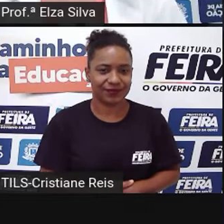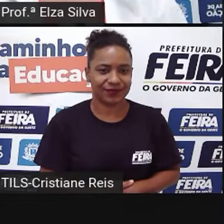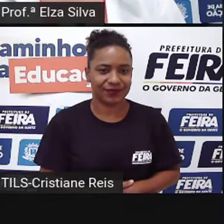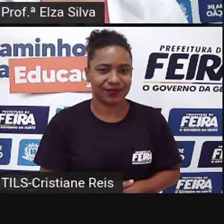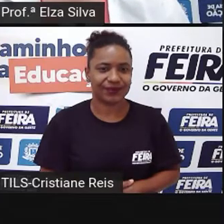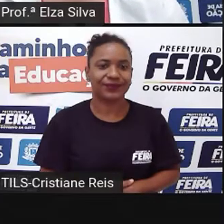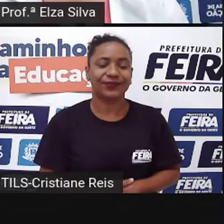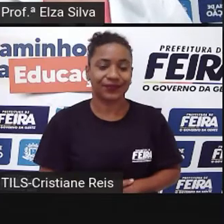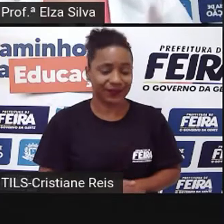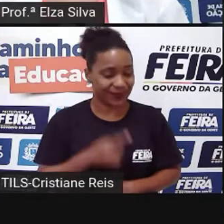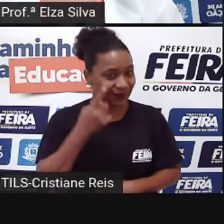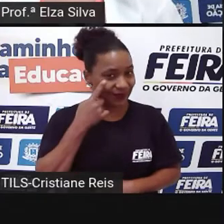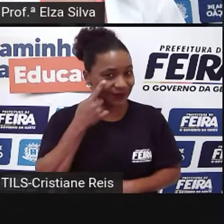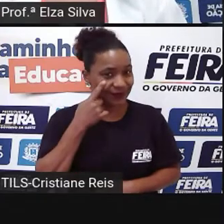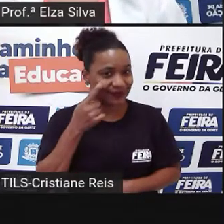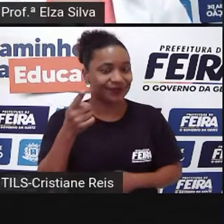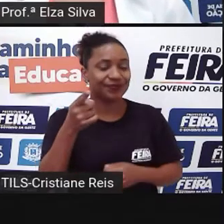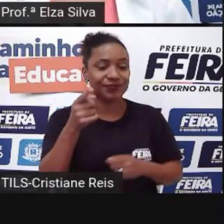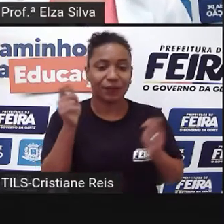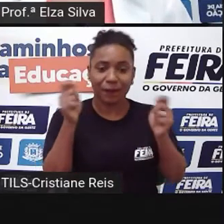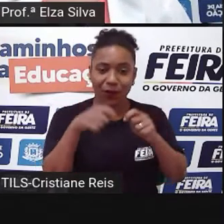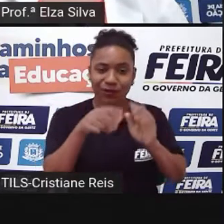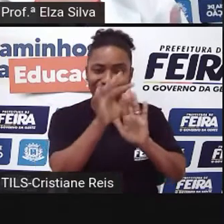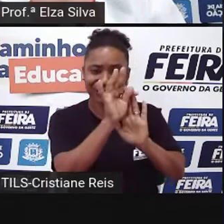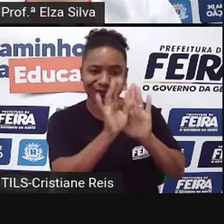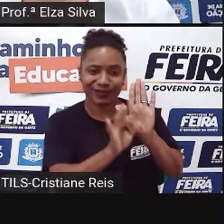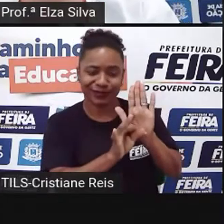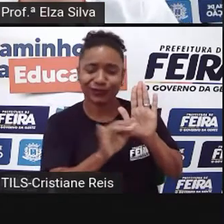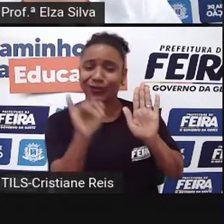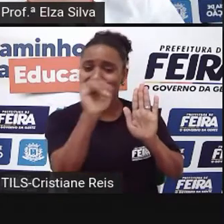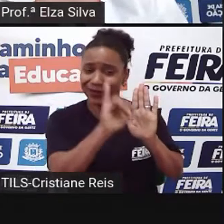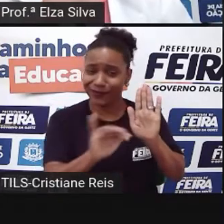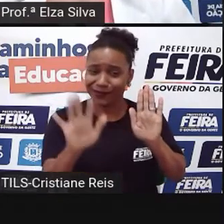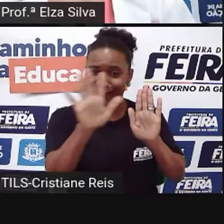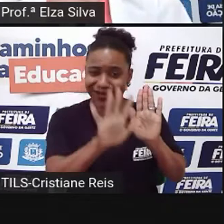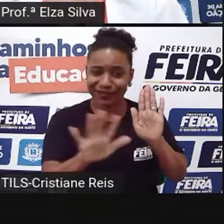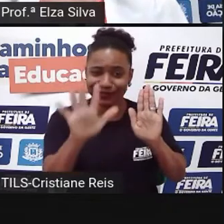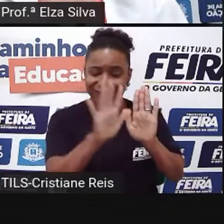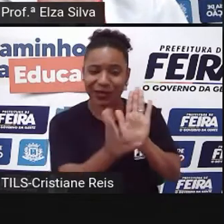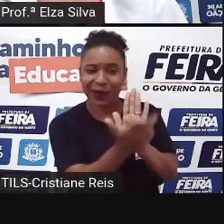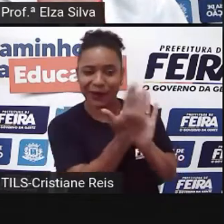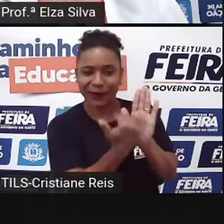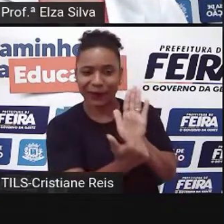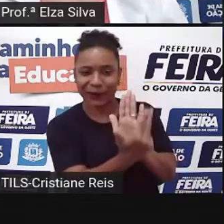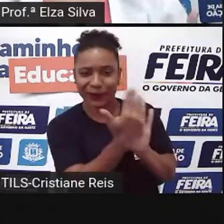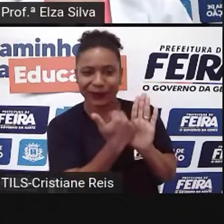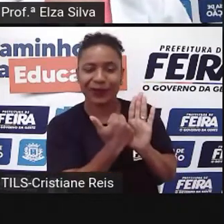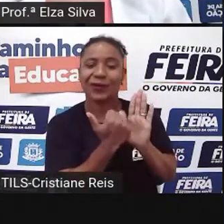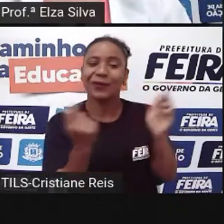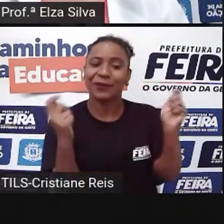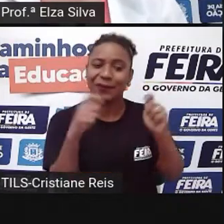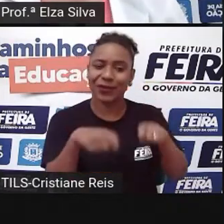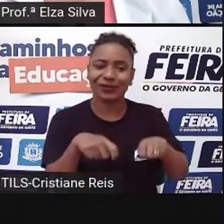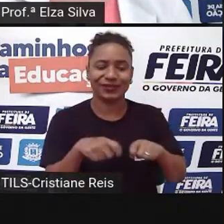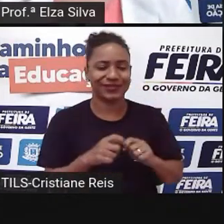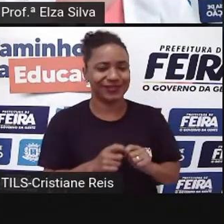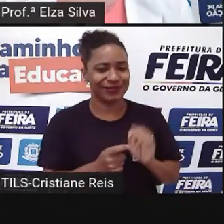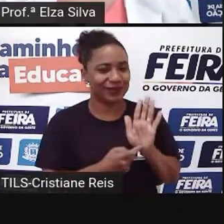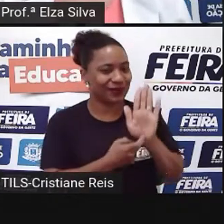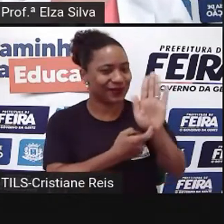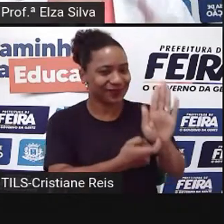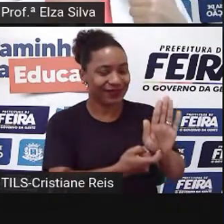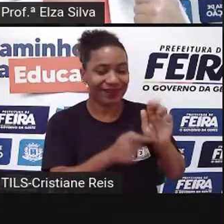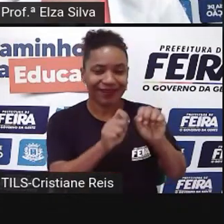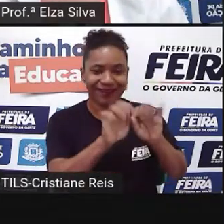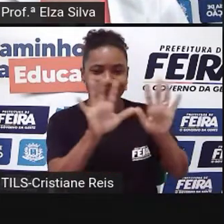também essa dica Quando você for produzir o seu texto Você pode também fazer uso das imagens Para representar aquilo que